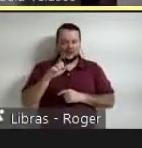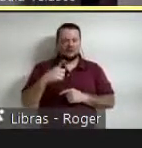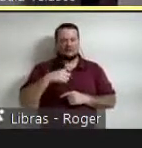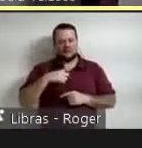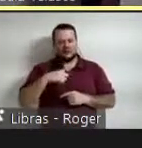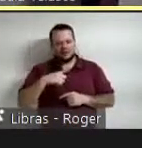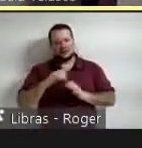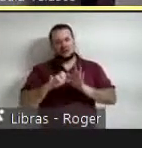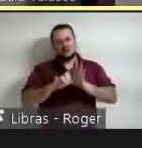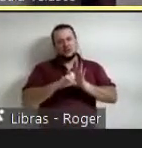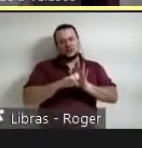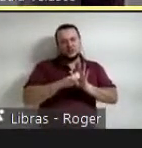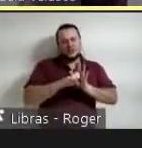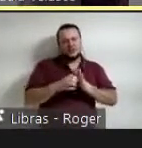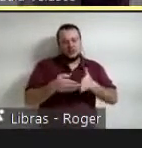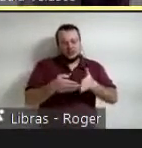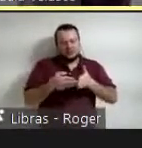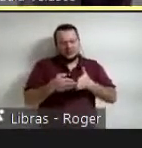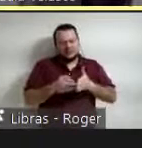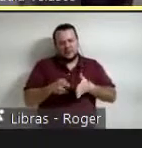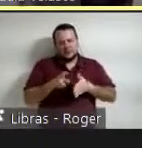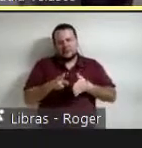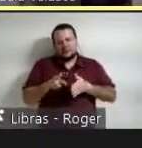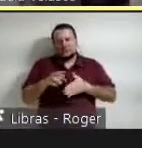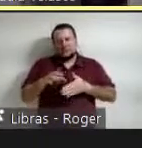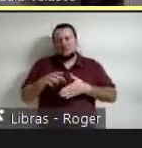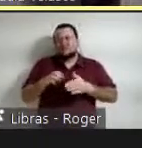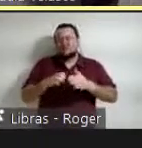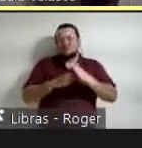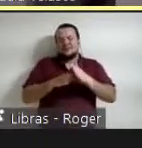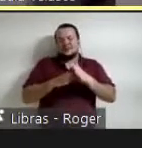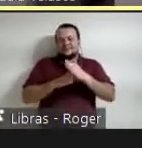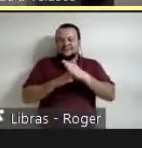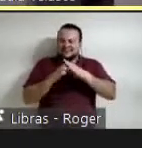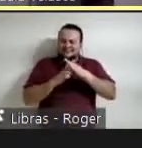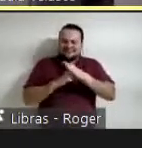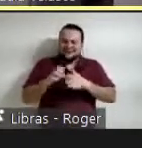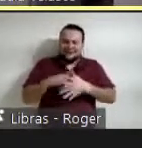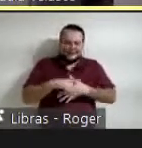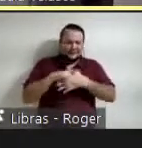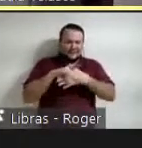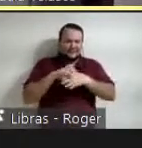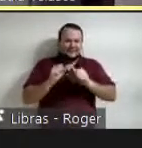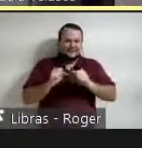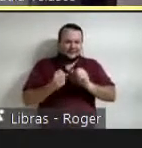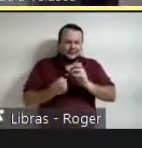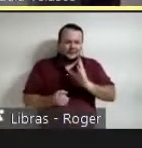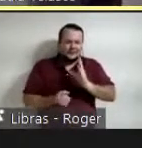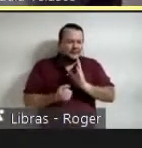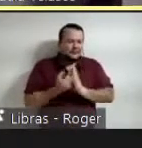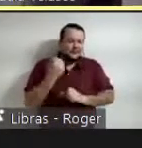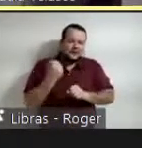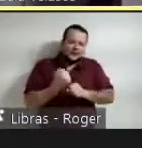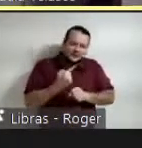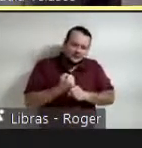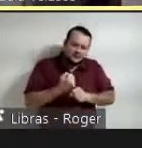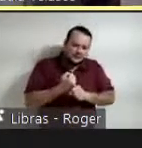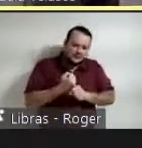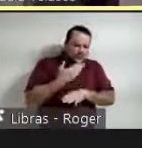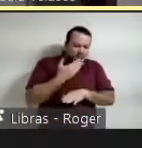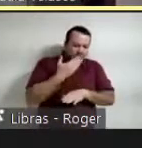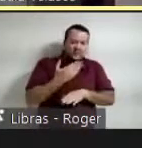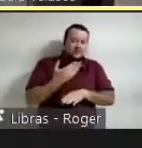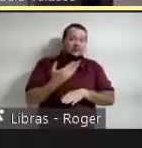a vontade e o coragem de liderar processos de inovação em construção em Maera, buscando inscribir a nosso país em